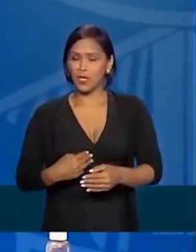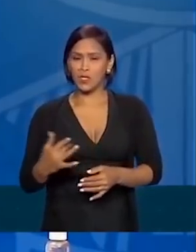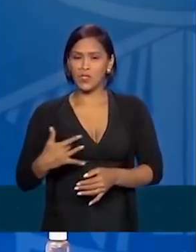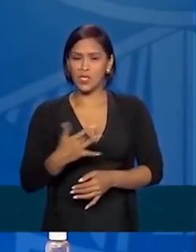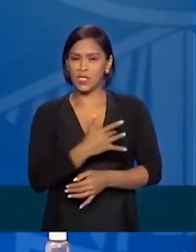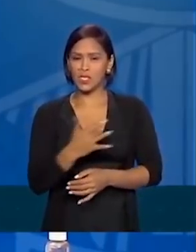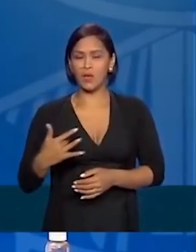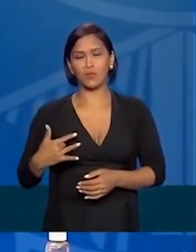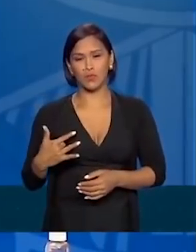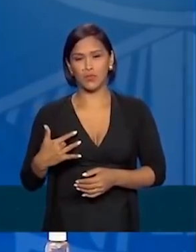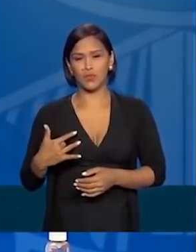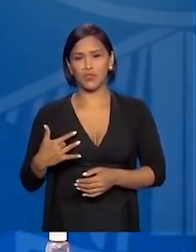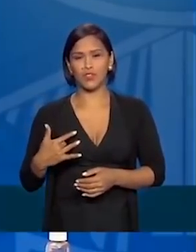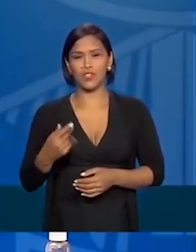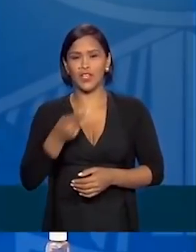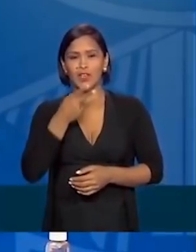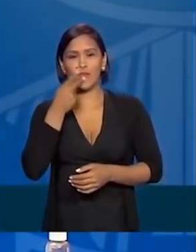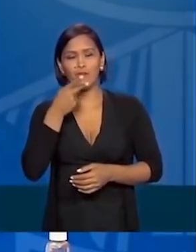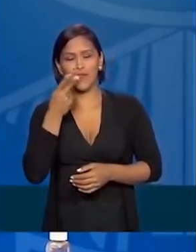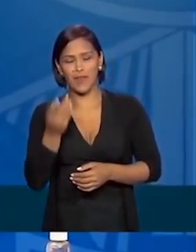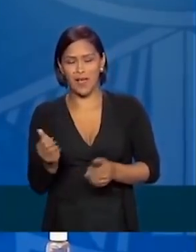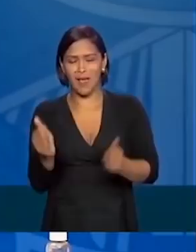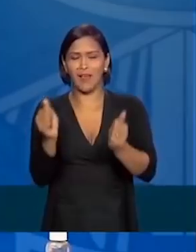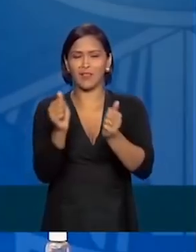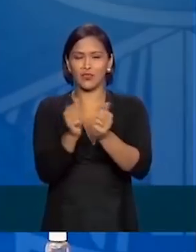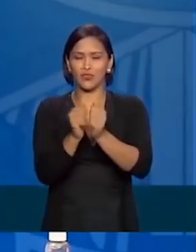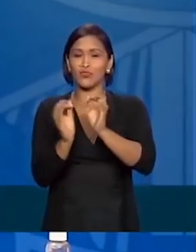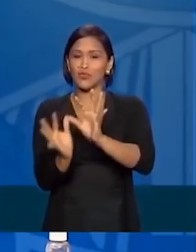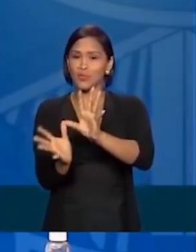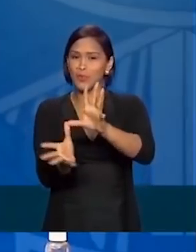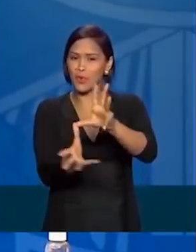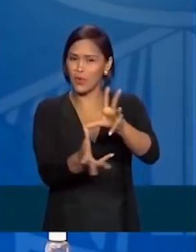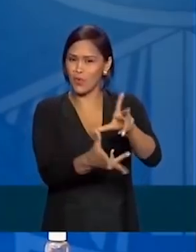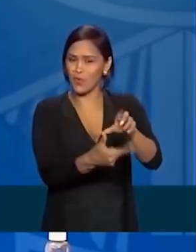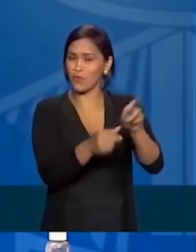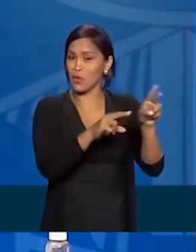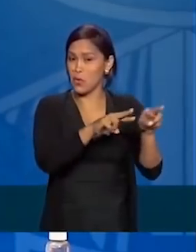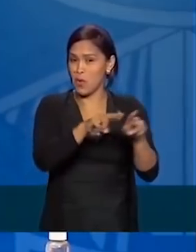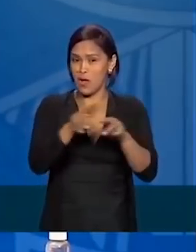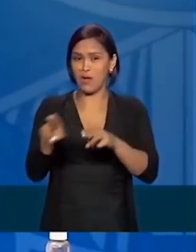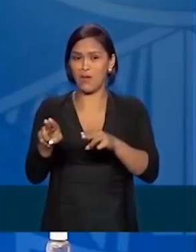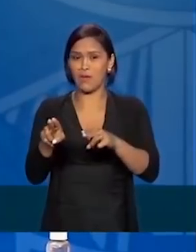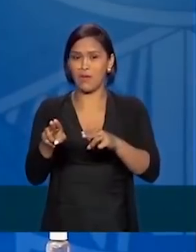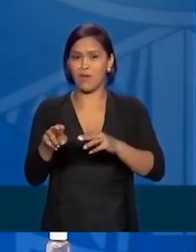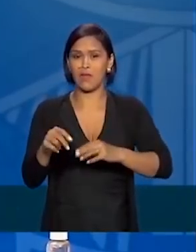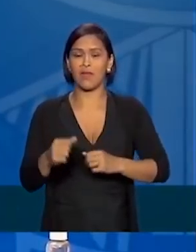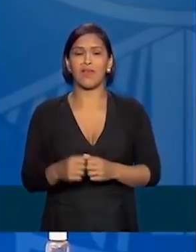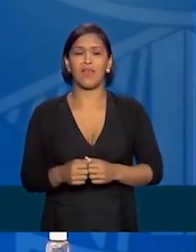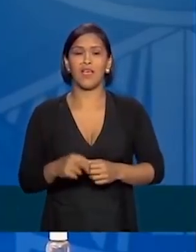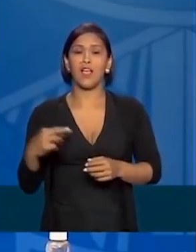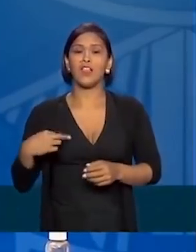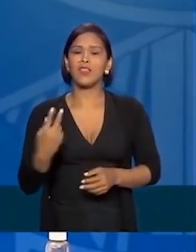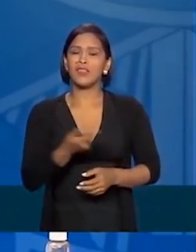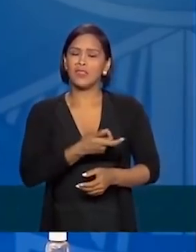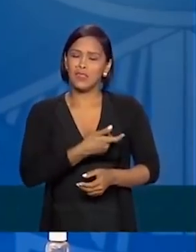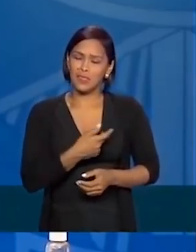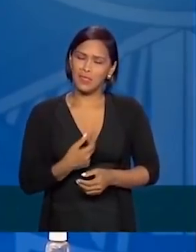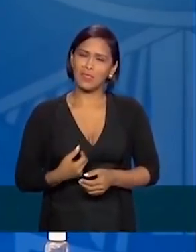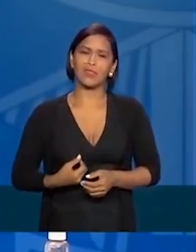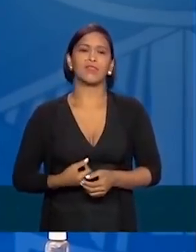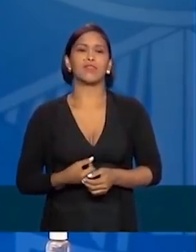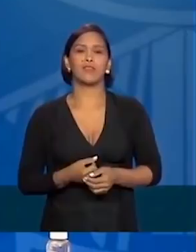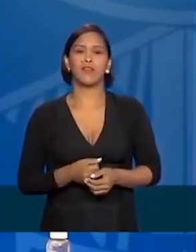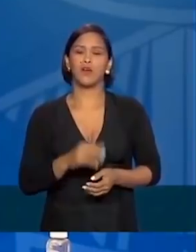a mesma língua, que nós temos todos os indicadores nossos, nós conhecemos a Rocinha, nós conhecemos